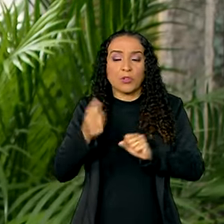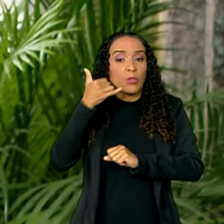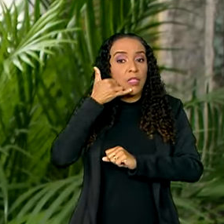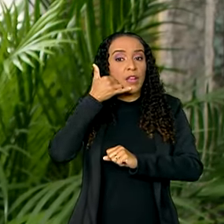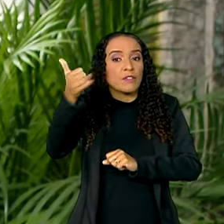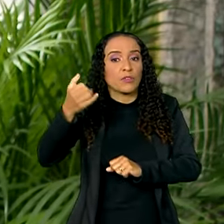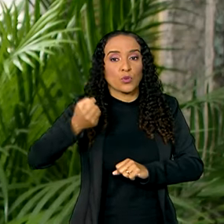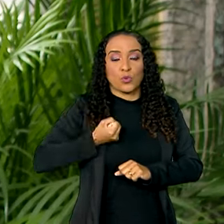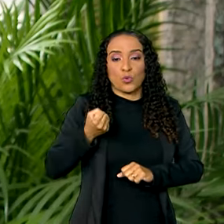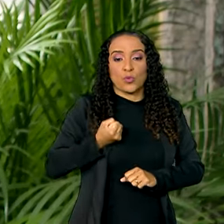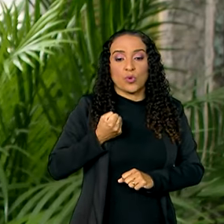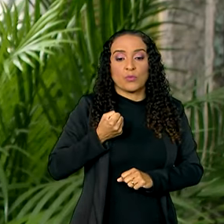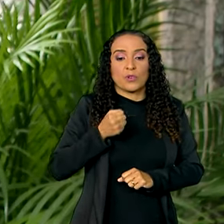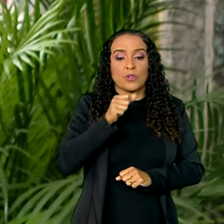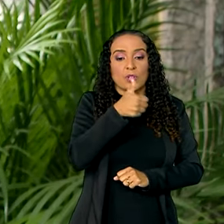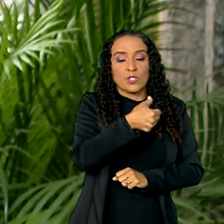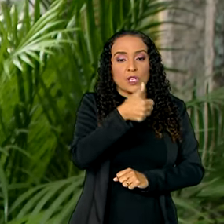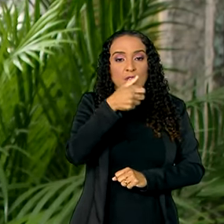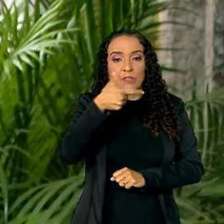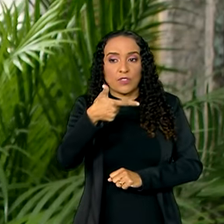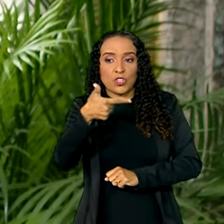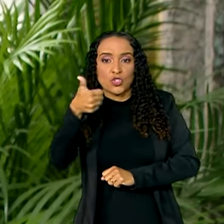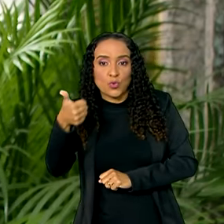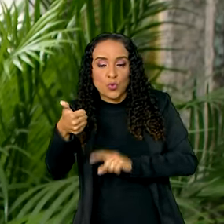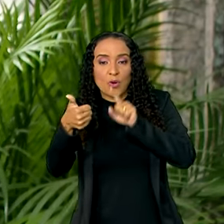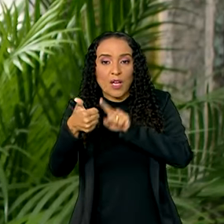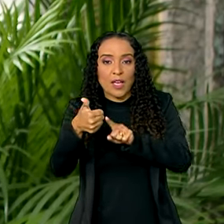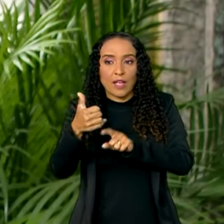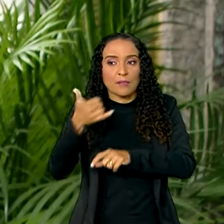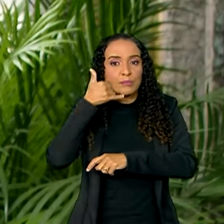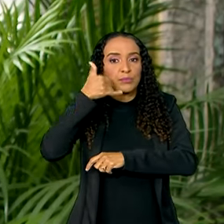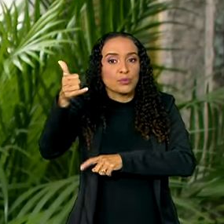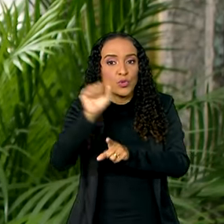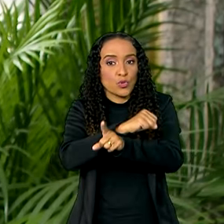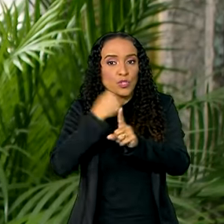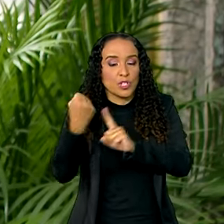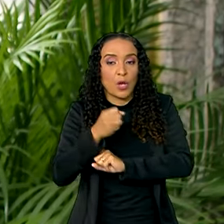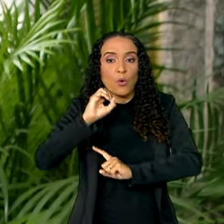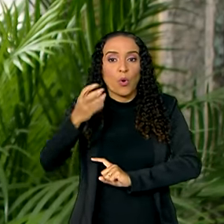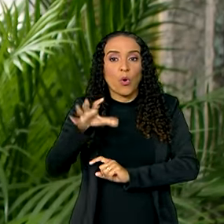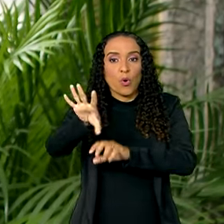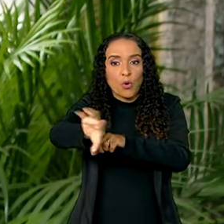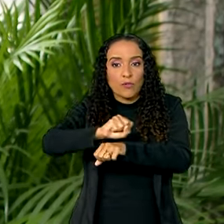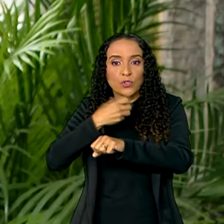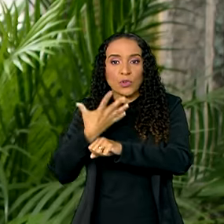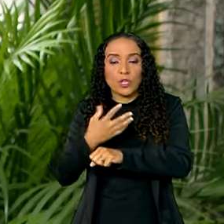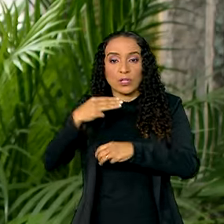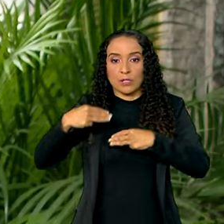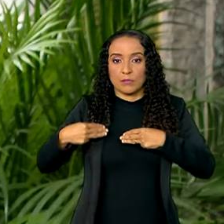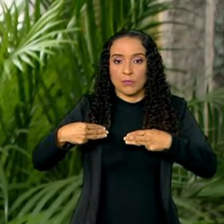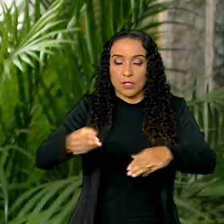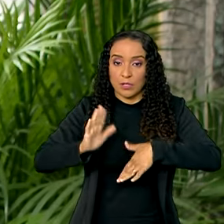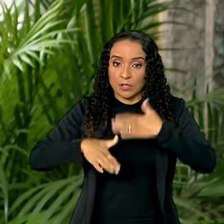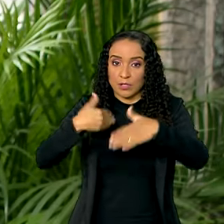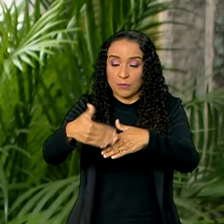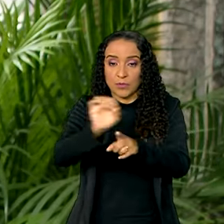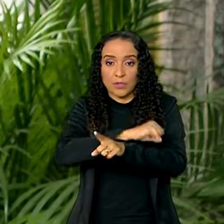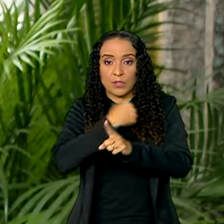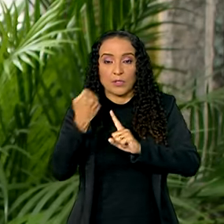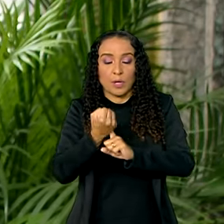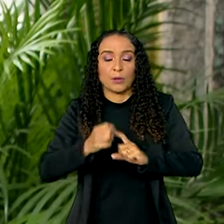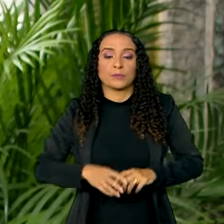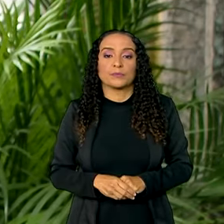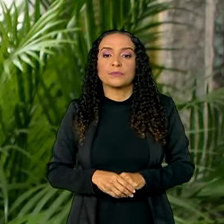telefone no número 121, que é o Disque Social, ou ainda na ouvidoria do Ministério do Desenvolvimento Social.